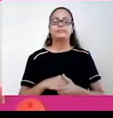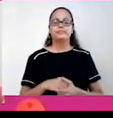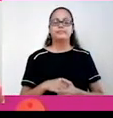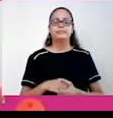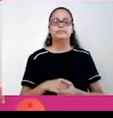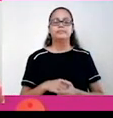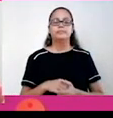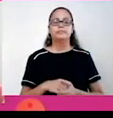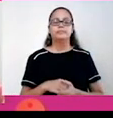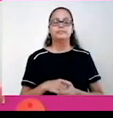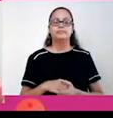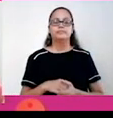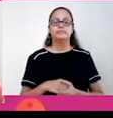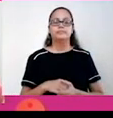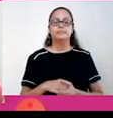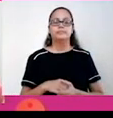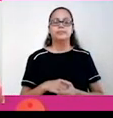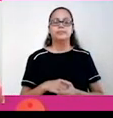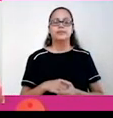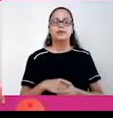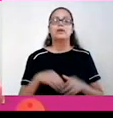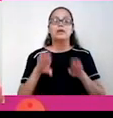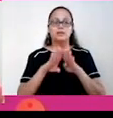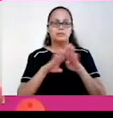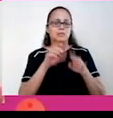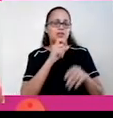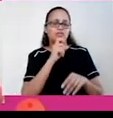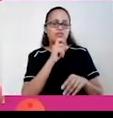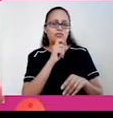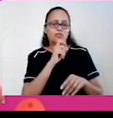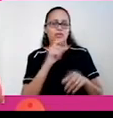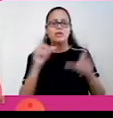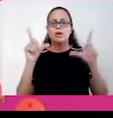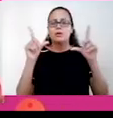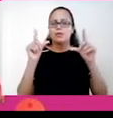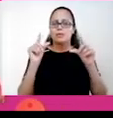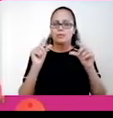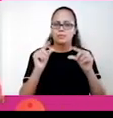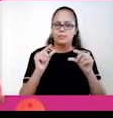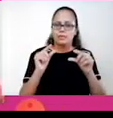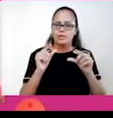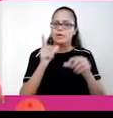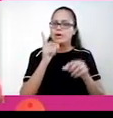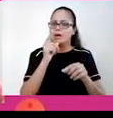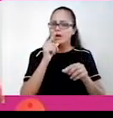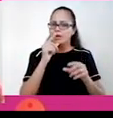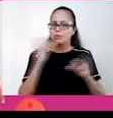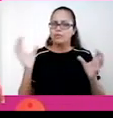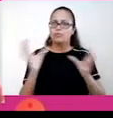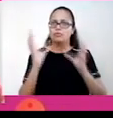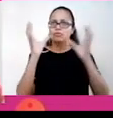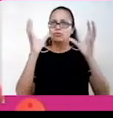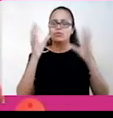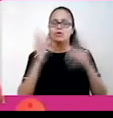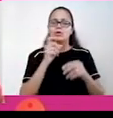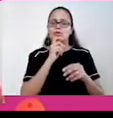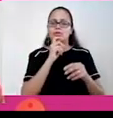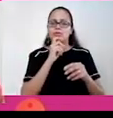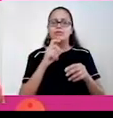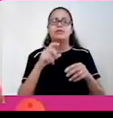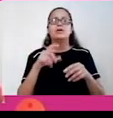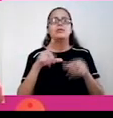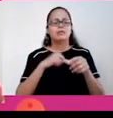região litorânea. Nós temos as correntes frias, elas têm menor evaporação de água e esfriam o ar sobre elas,